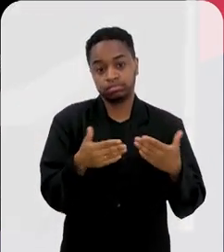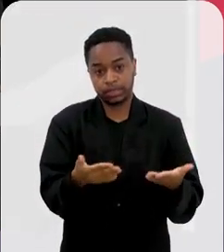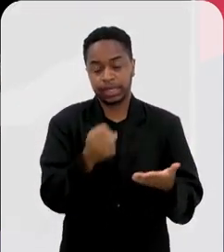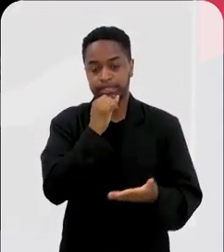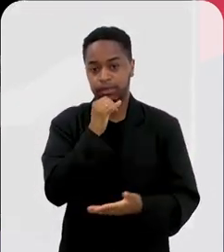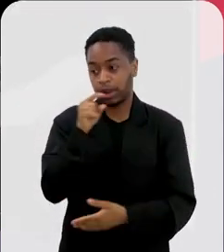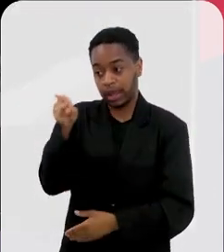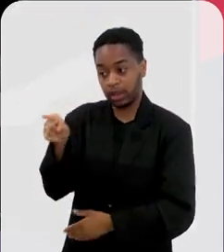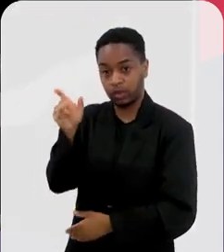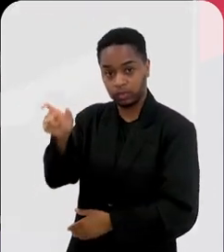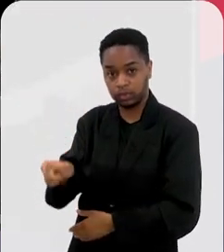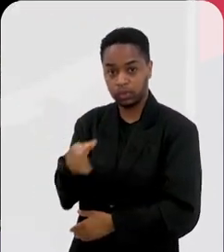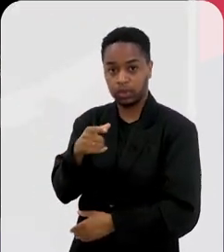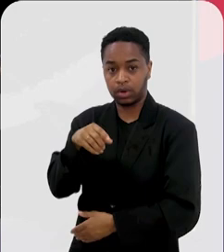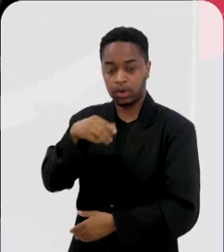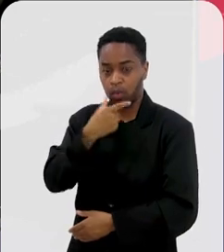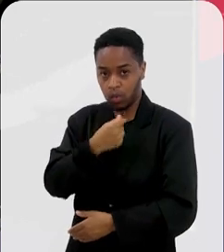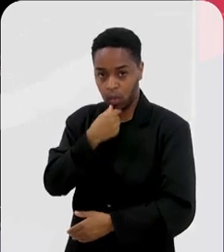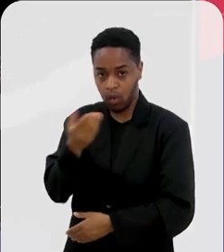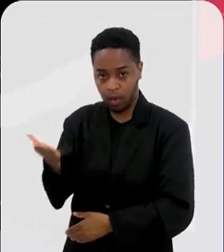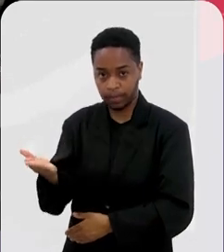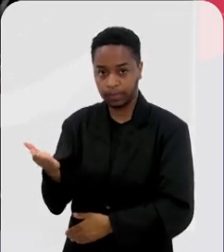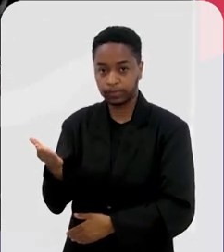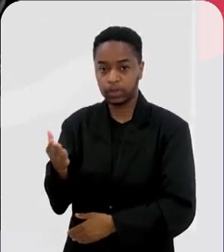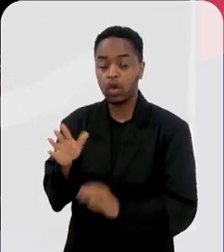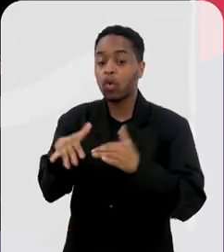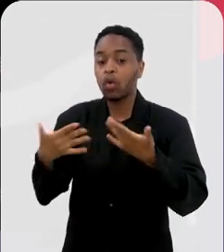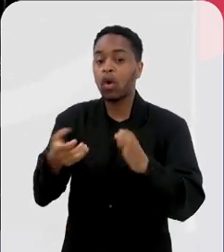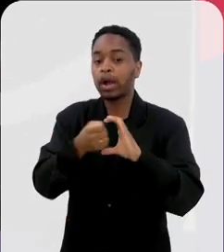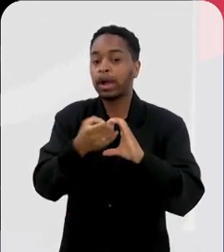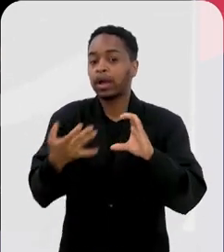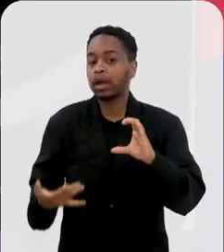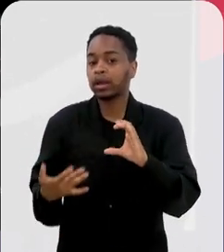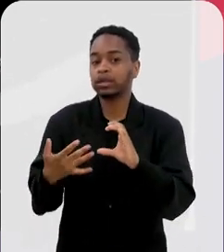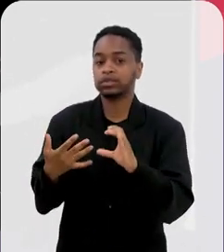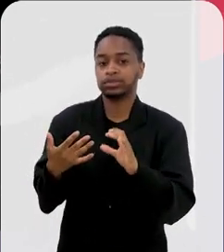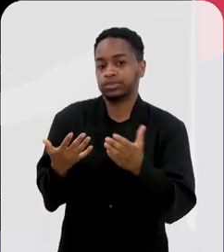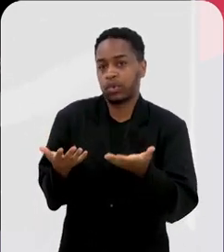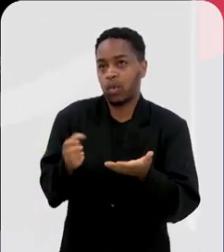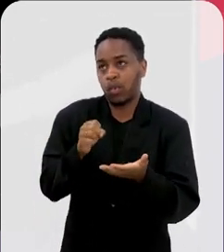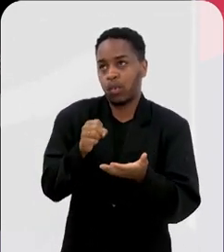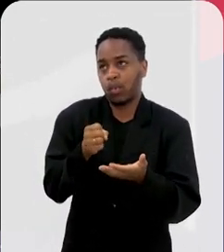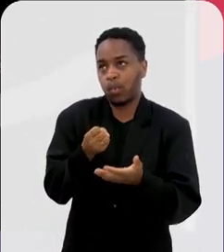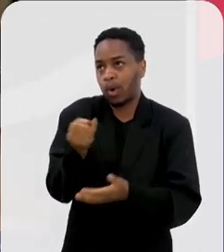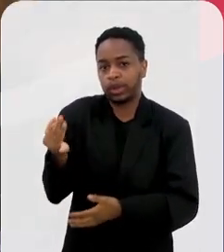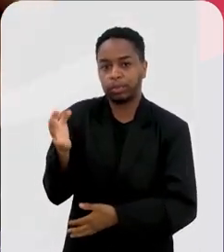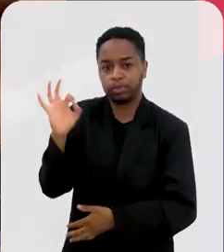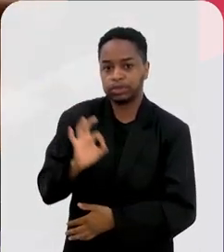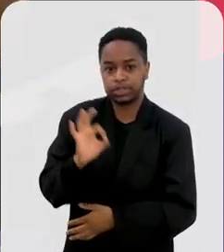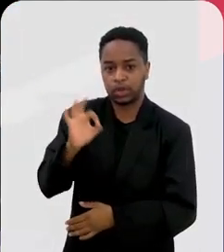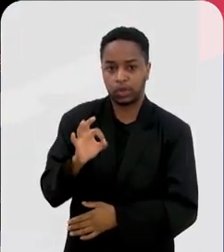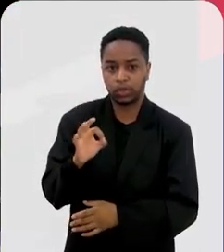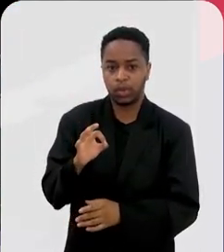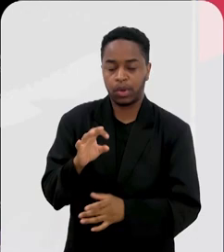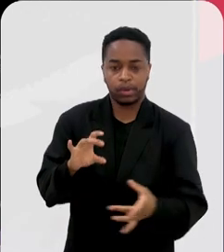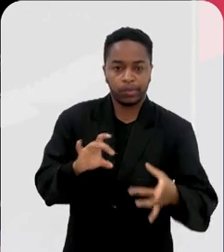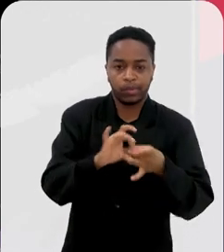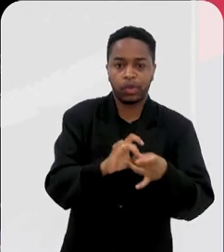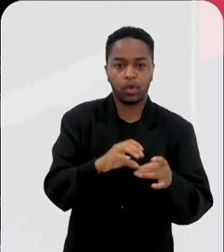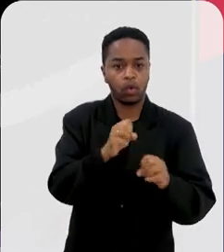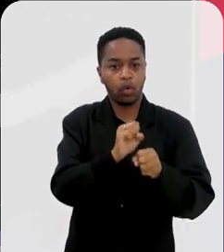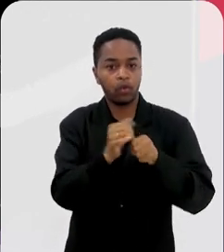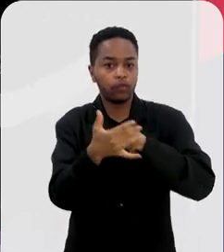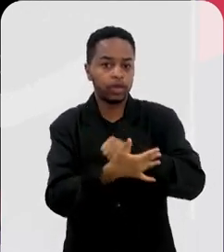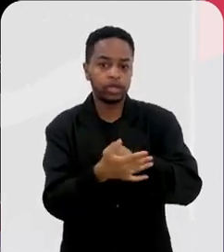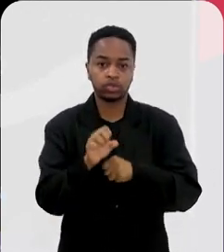a gente sabe no Mozart, quais foram os fatores, quanto por cento foi do COVID, quanto